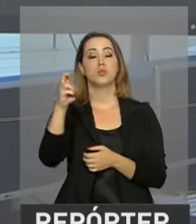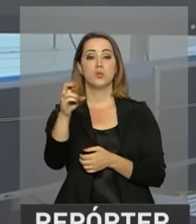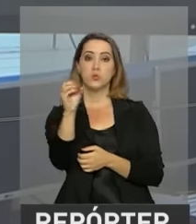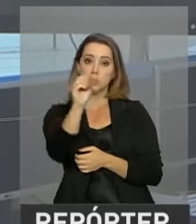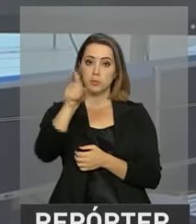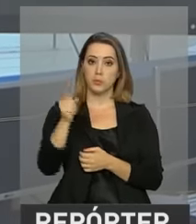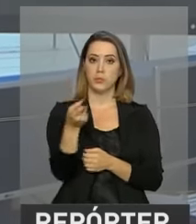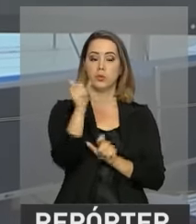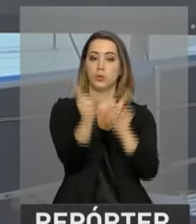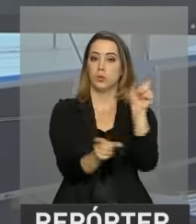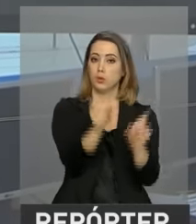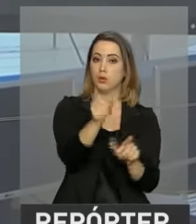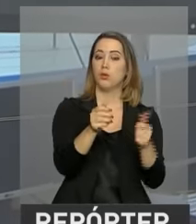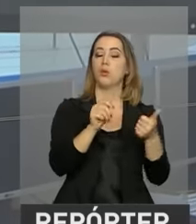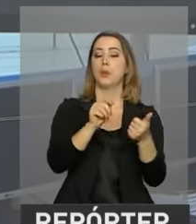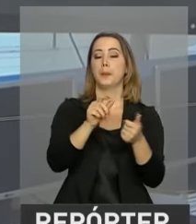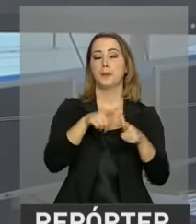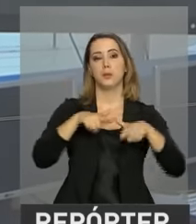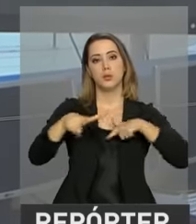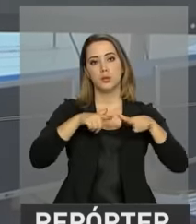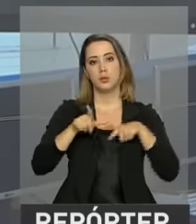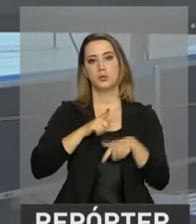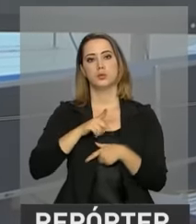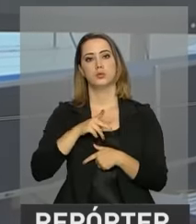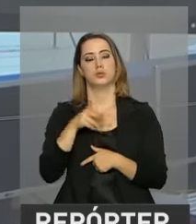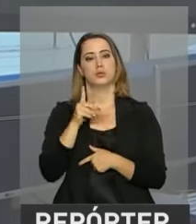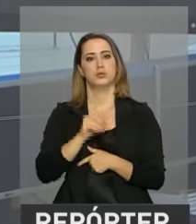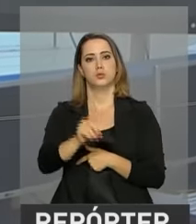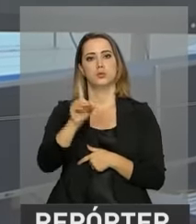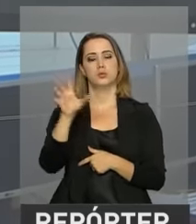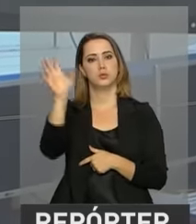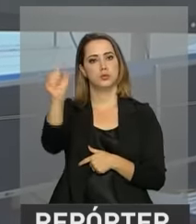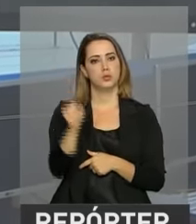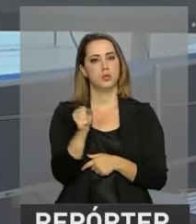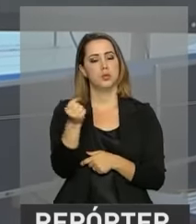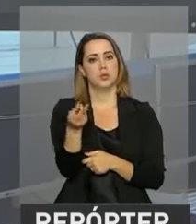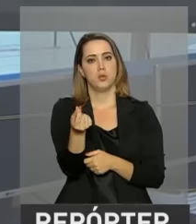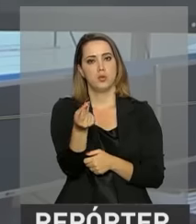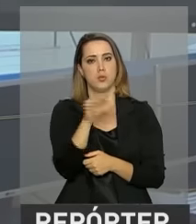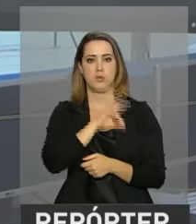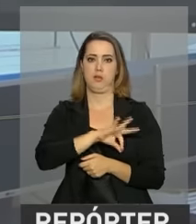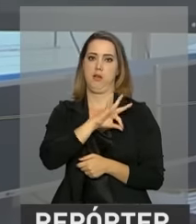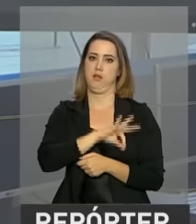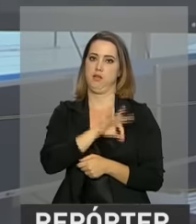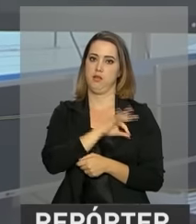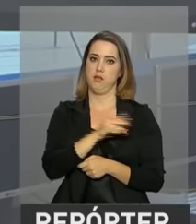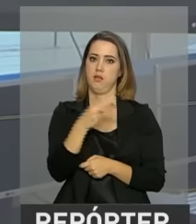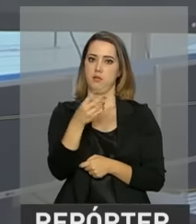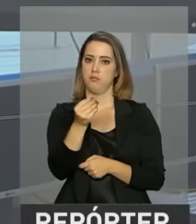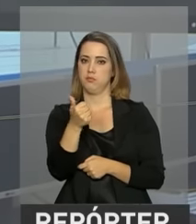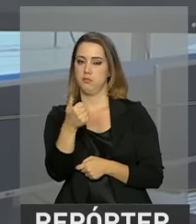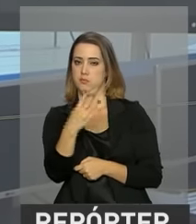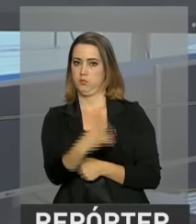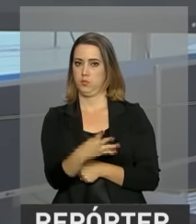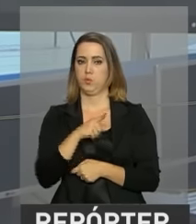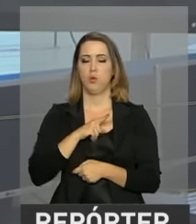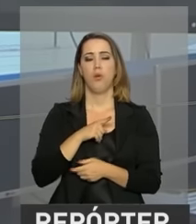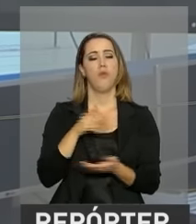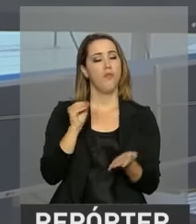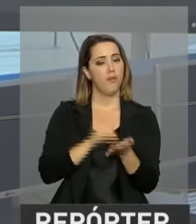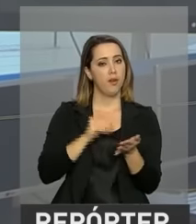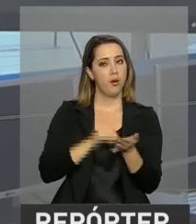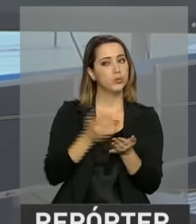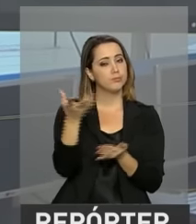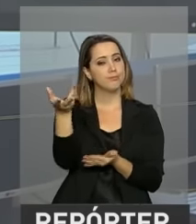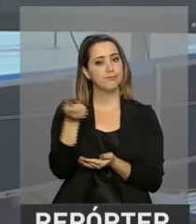mil trabalhadores que têm direito ao abono salarial ano base 2014 ainda não sacaram benefício no valor de um salário mínimo. E